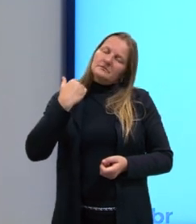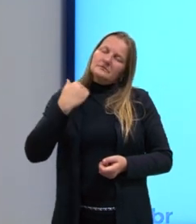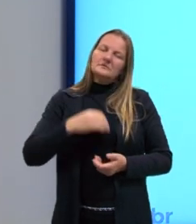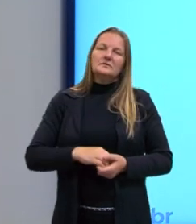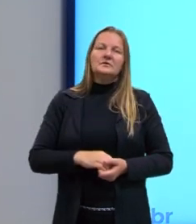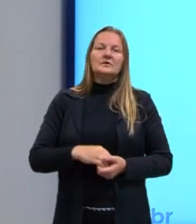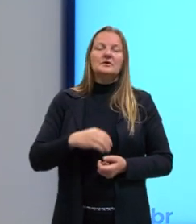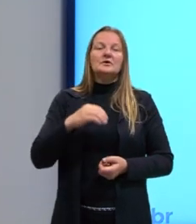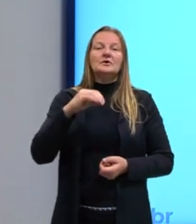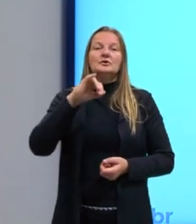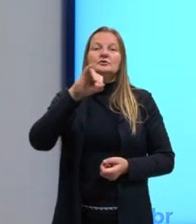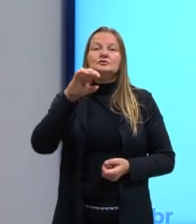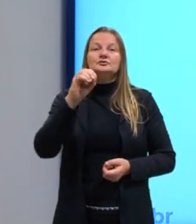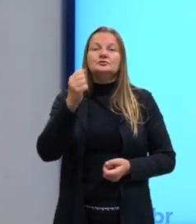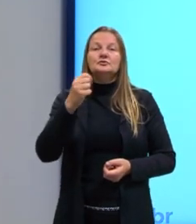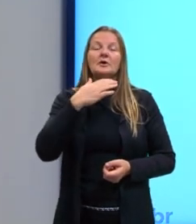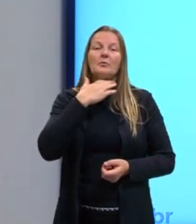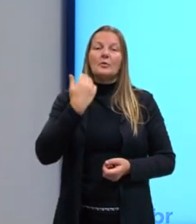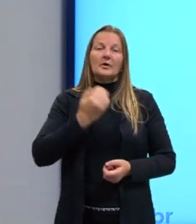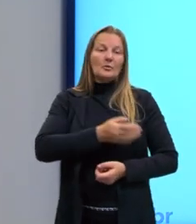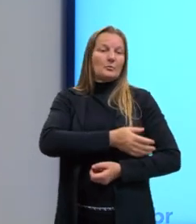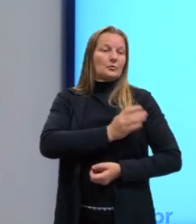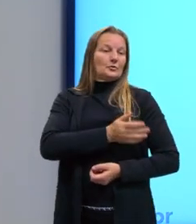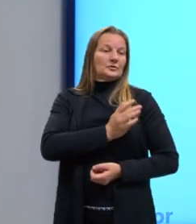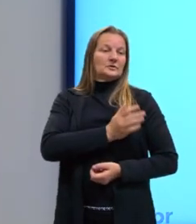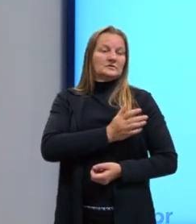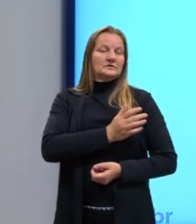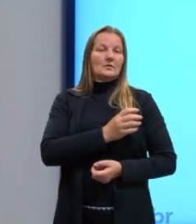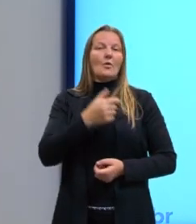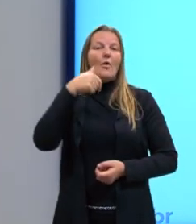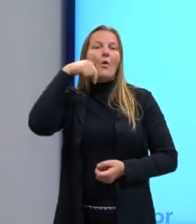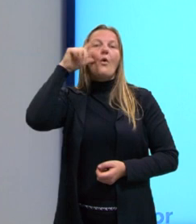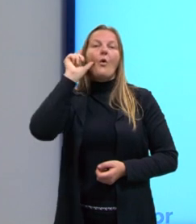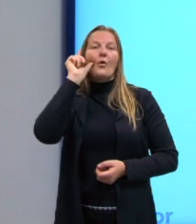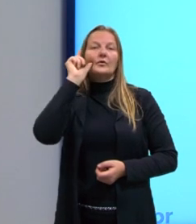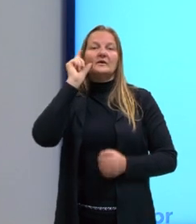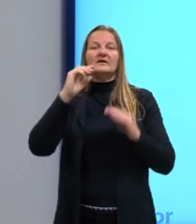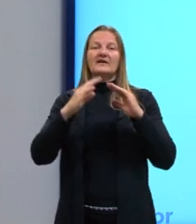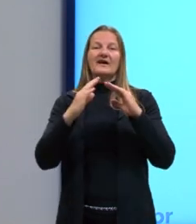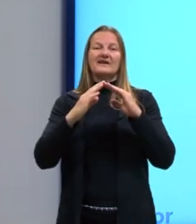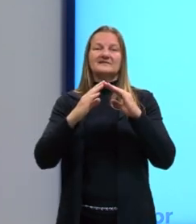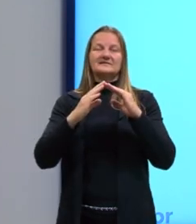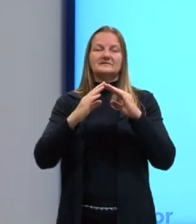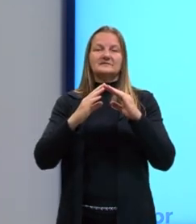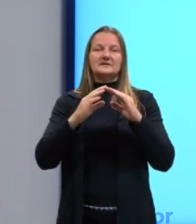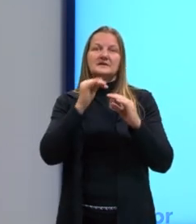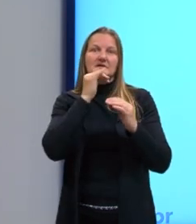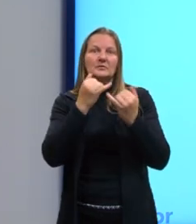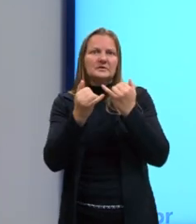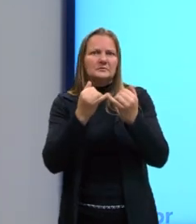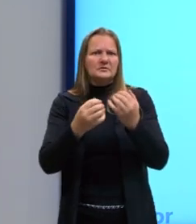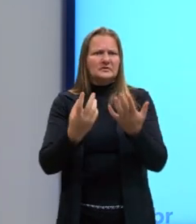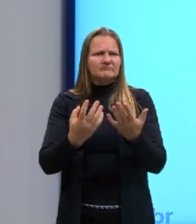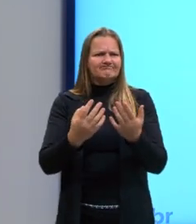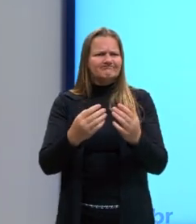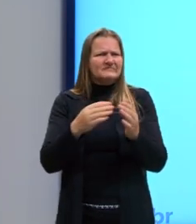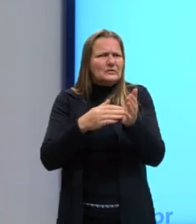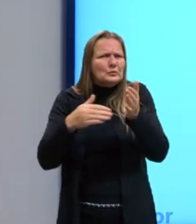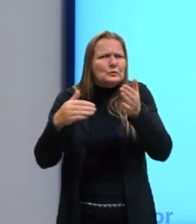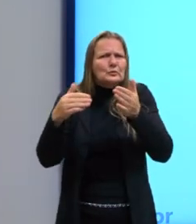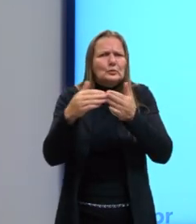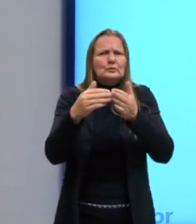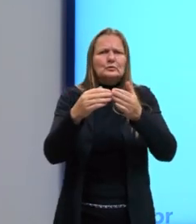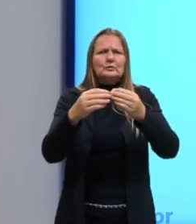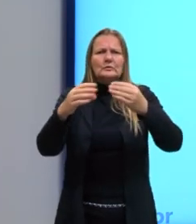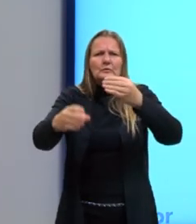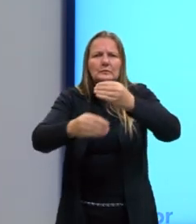morreu do coração, ontem em casa. Bah, professora, tudo isso daqui